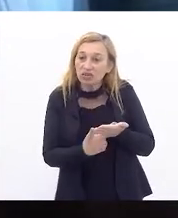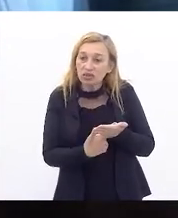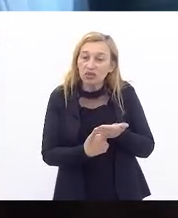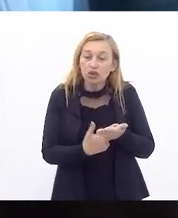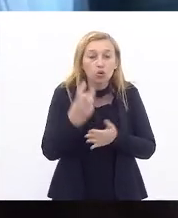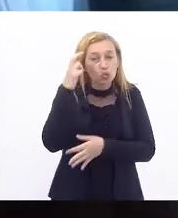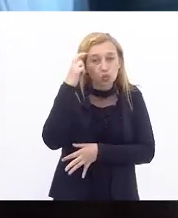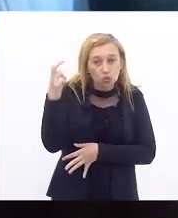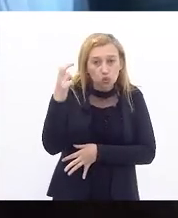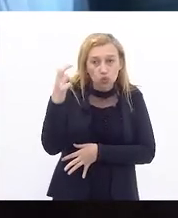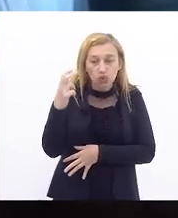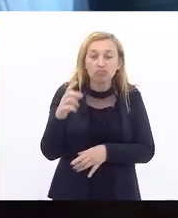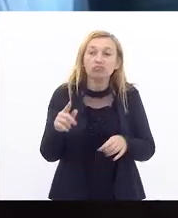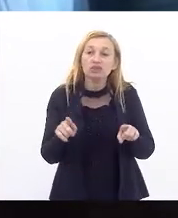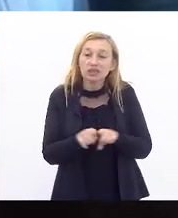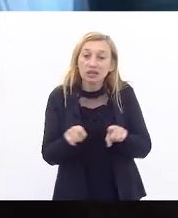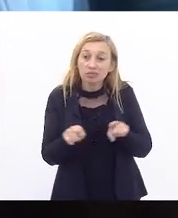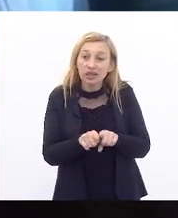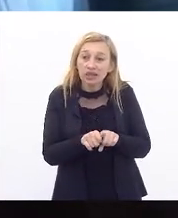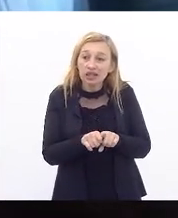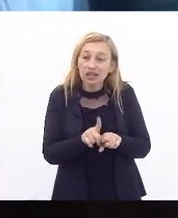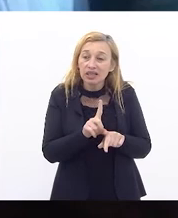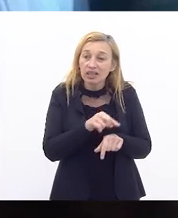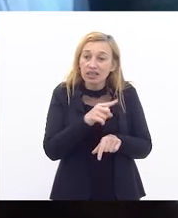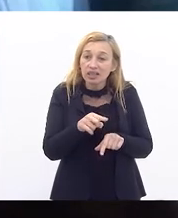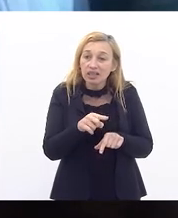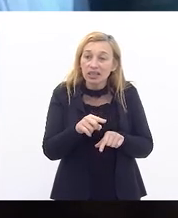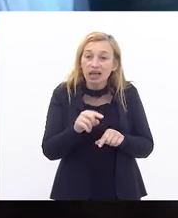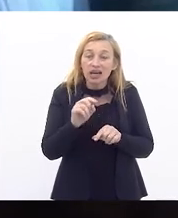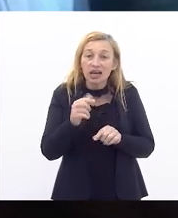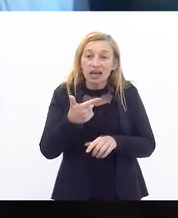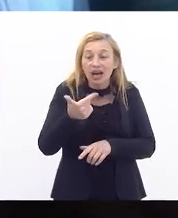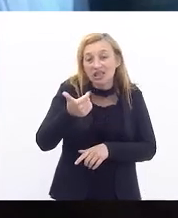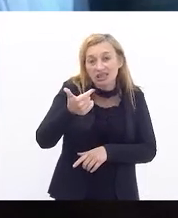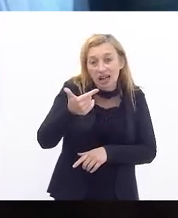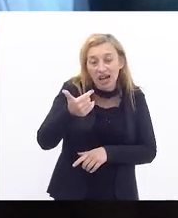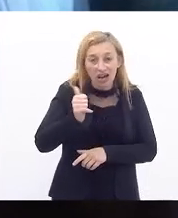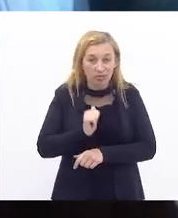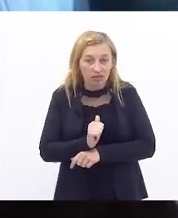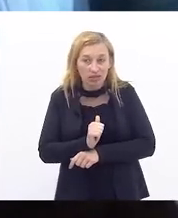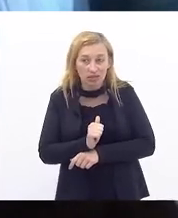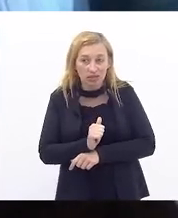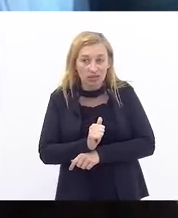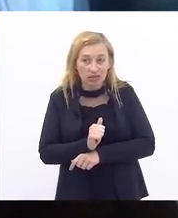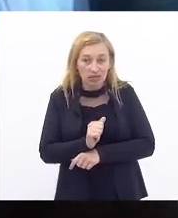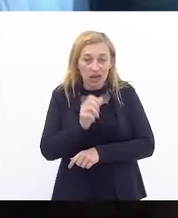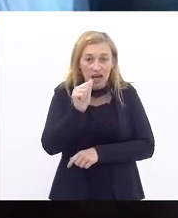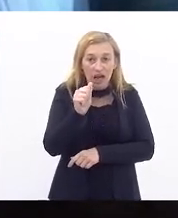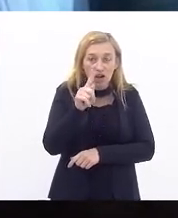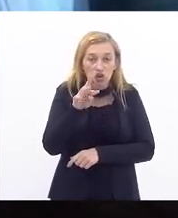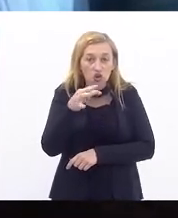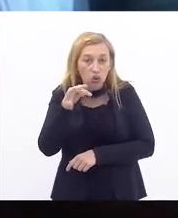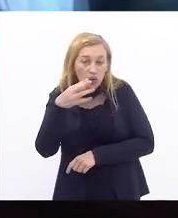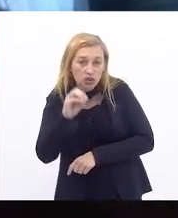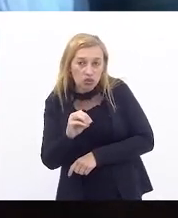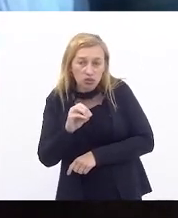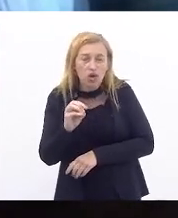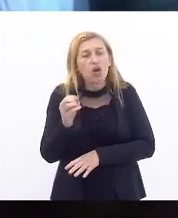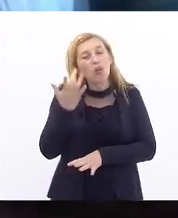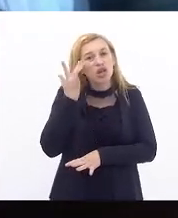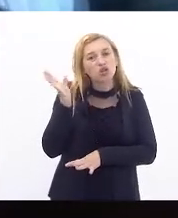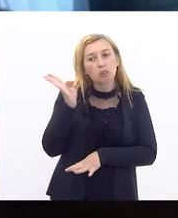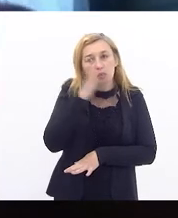cultura e quer isentar as armas, os agrotóxicos. Então, eu acho muito mal